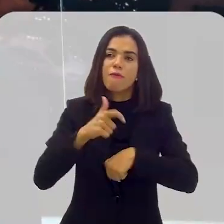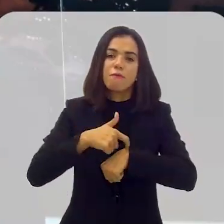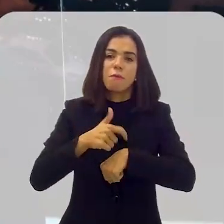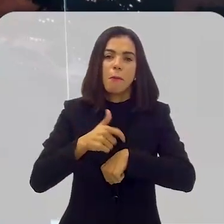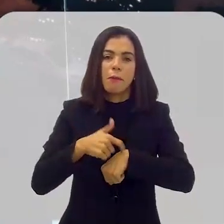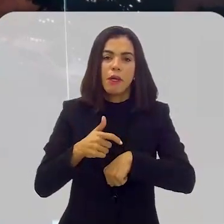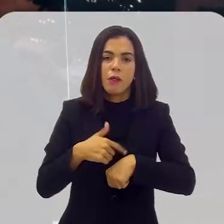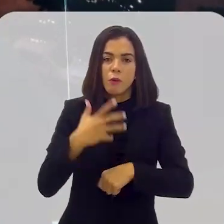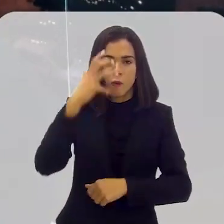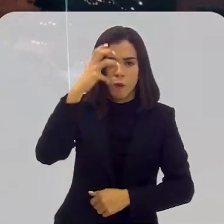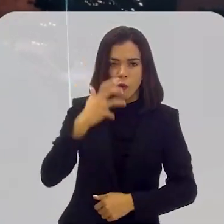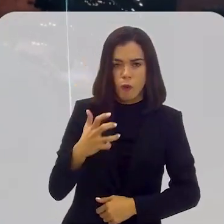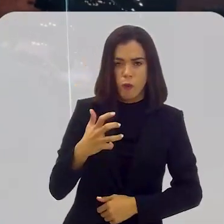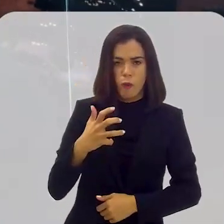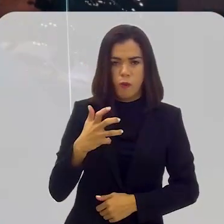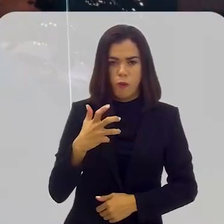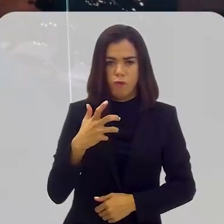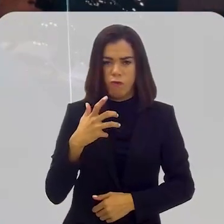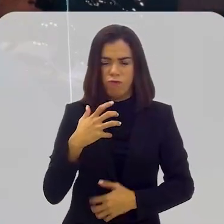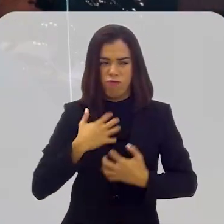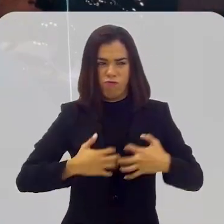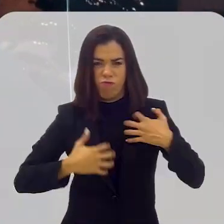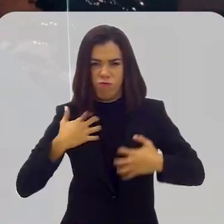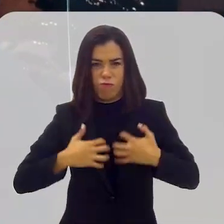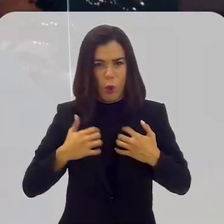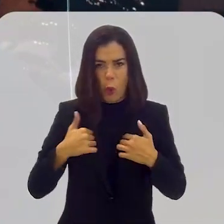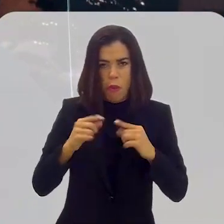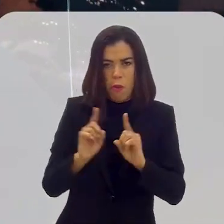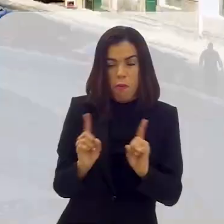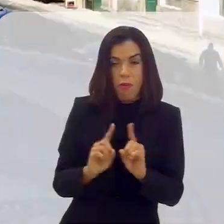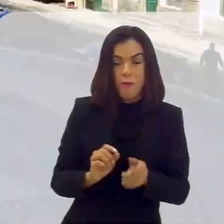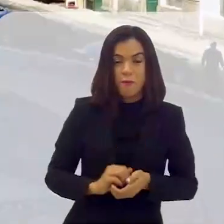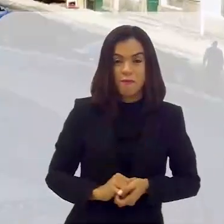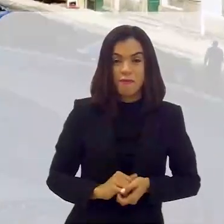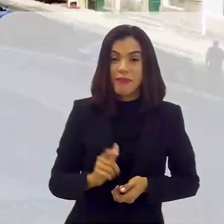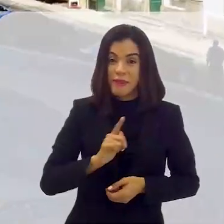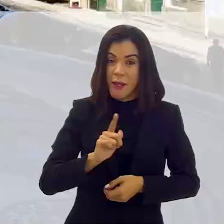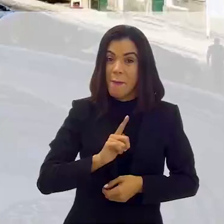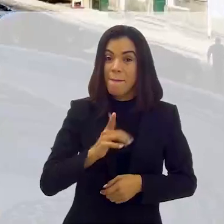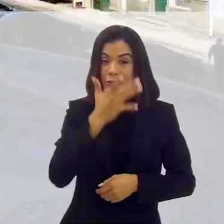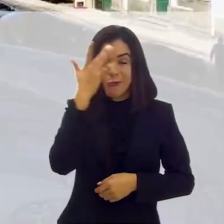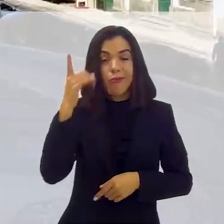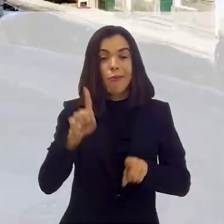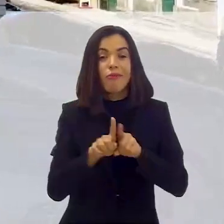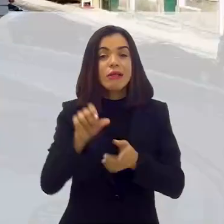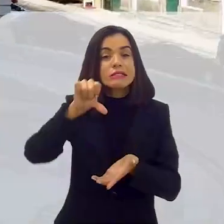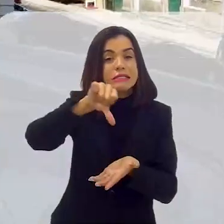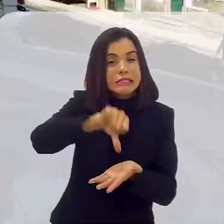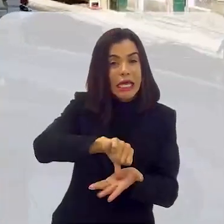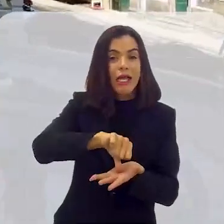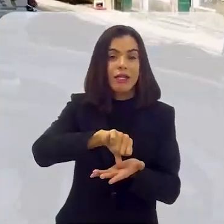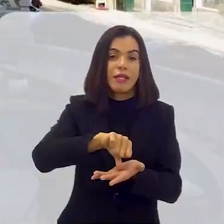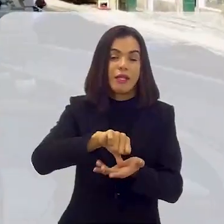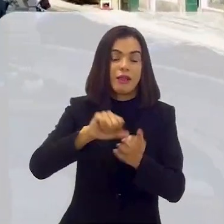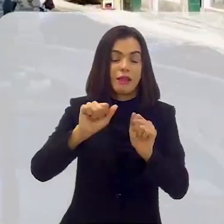não teve assim, não falou de forma aborrecida, não. Há quem diga que a antiga sede do parlamento fluminense